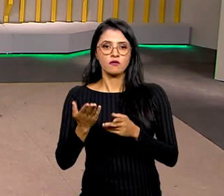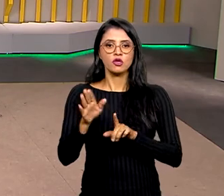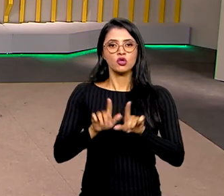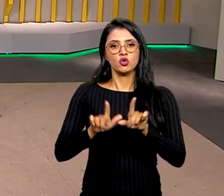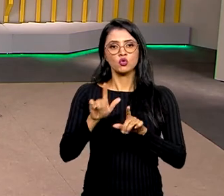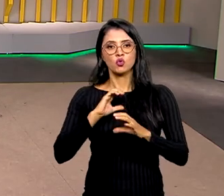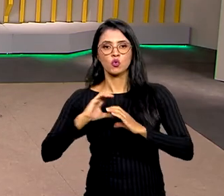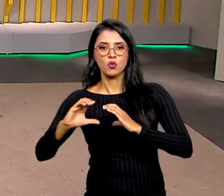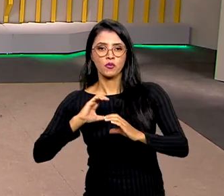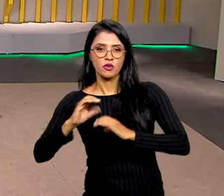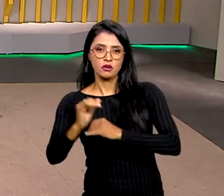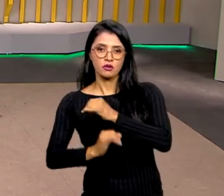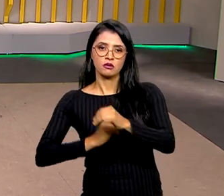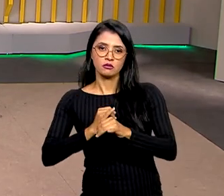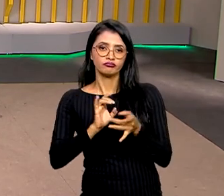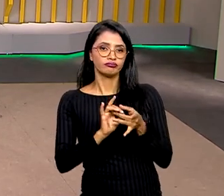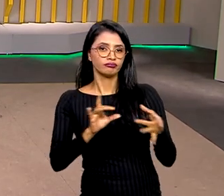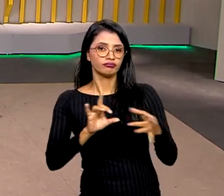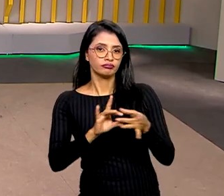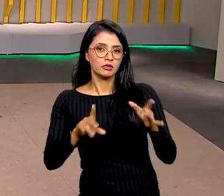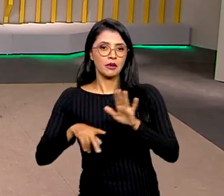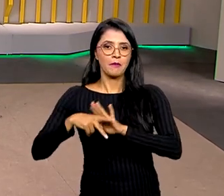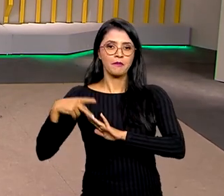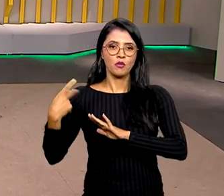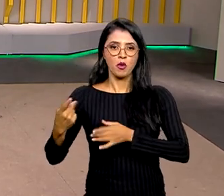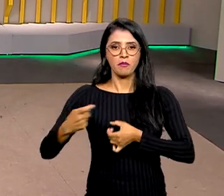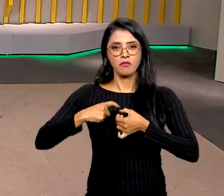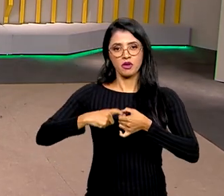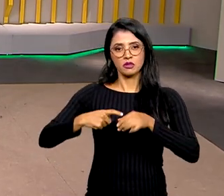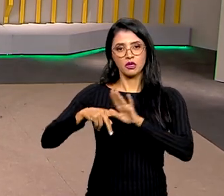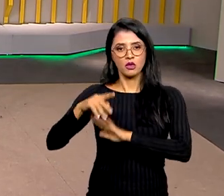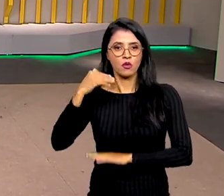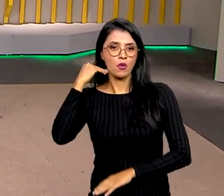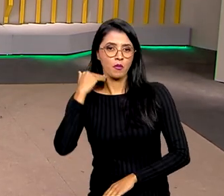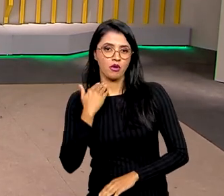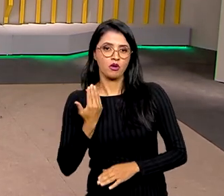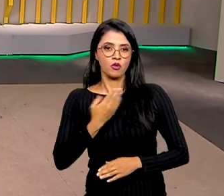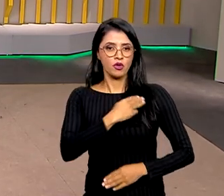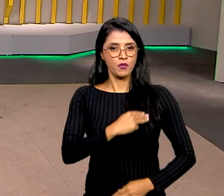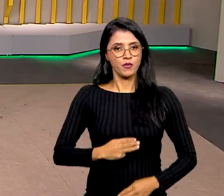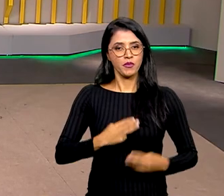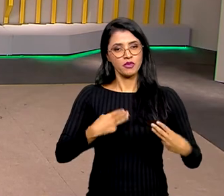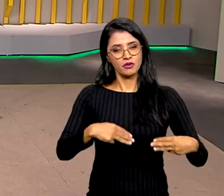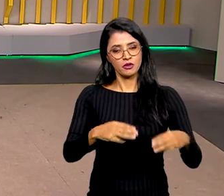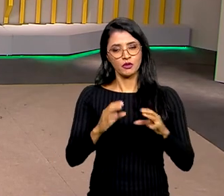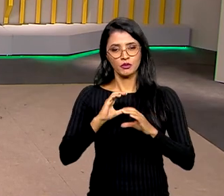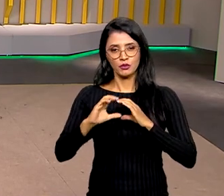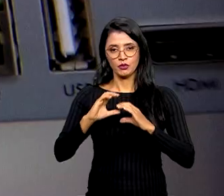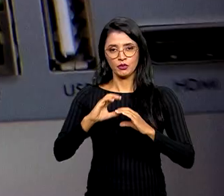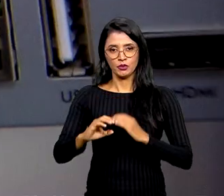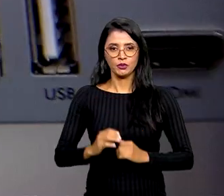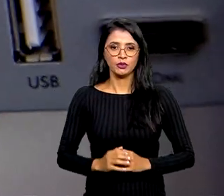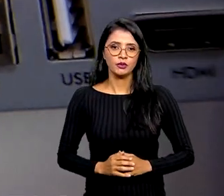Telecomunicações e foram liberados por meio de uma parceria do banco com o Ministério das Comunicações.